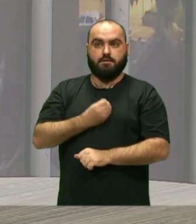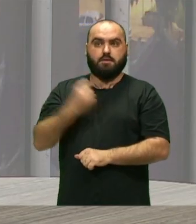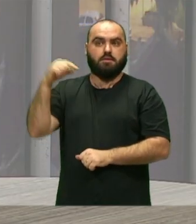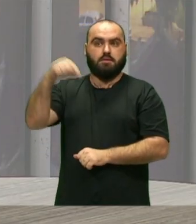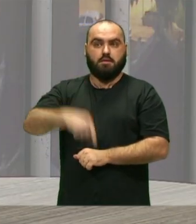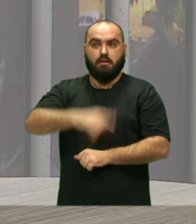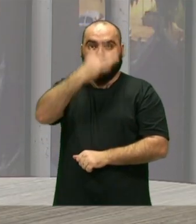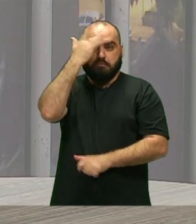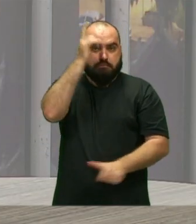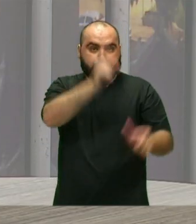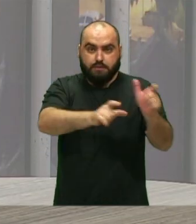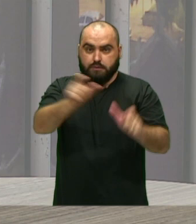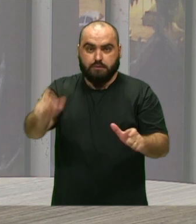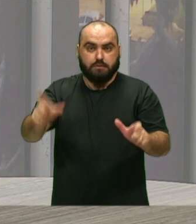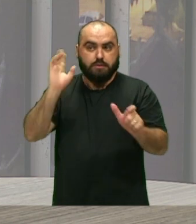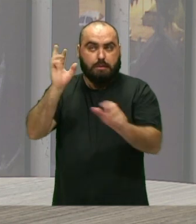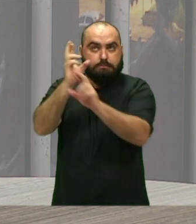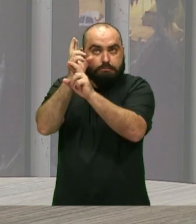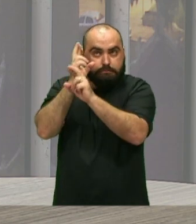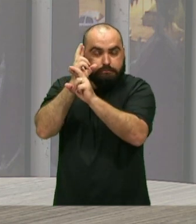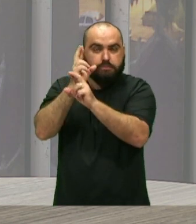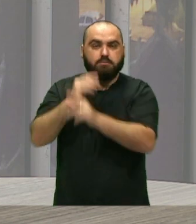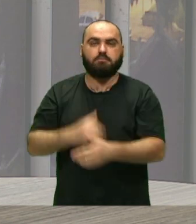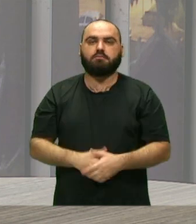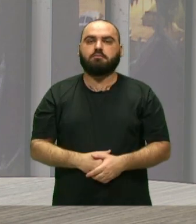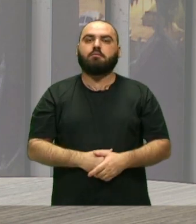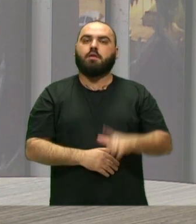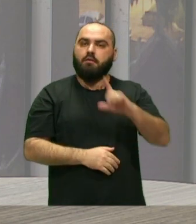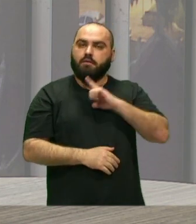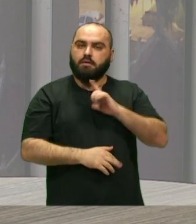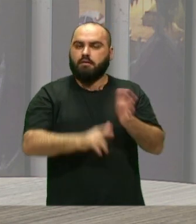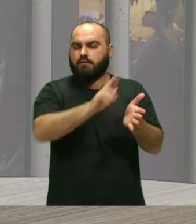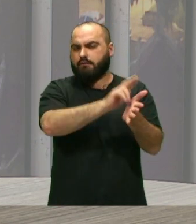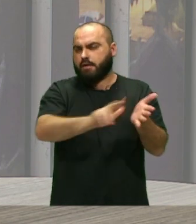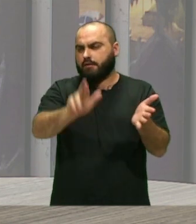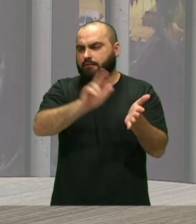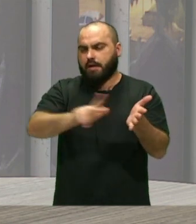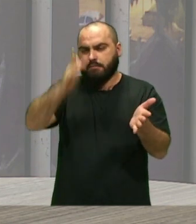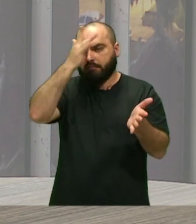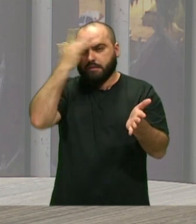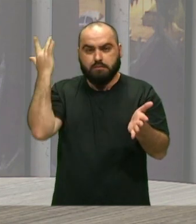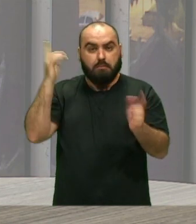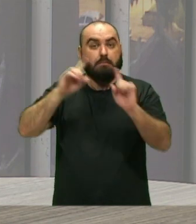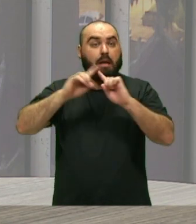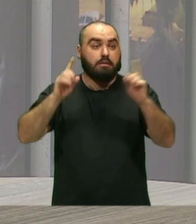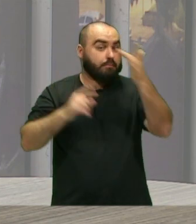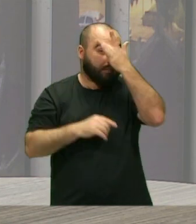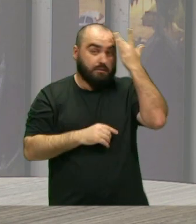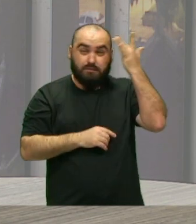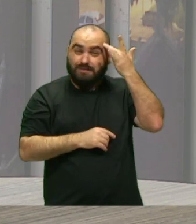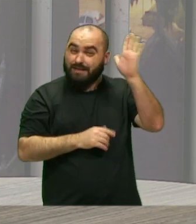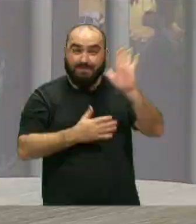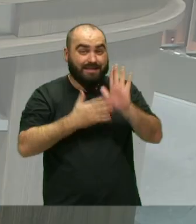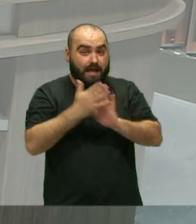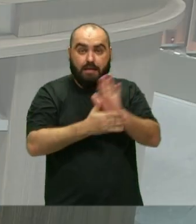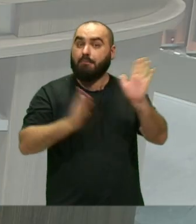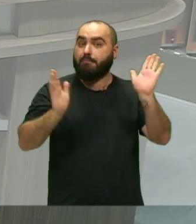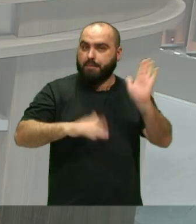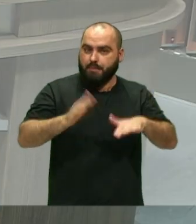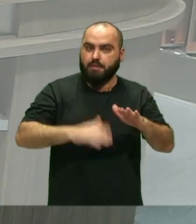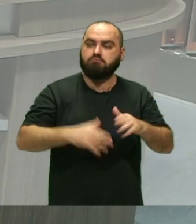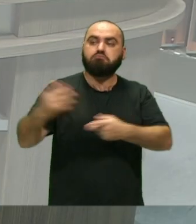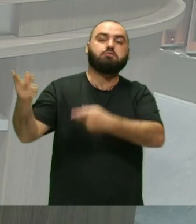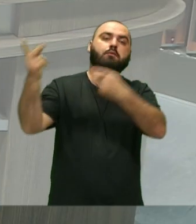Ansiava já há muitos anos Então a gente vai receber Muitos batuqueiros E batuqueiras Mas quem não sabe Não conhece Também está convidado A chegar